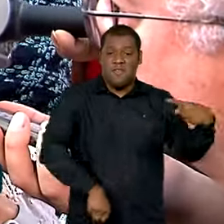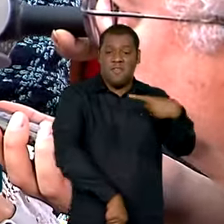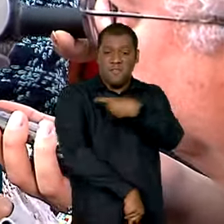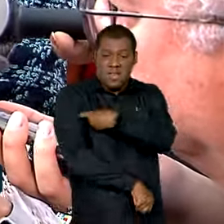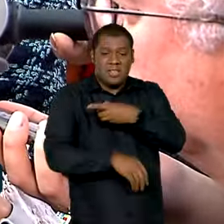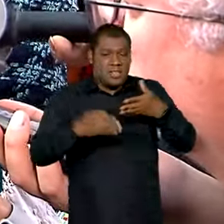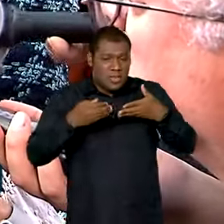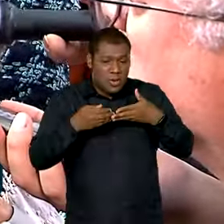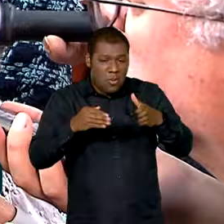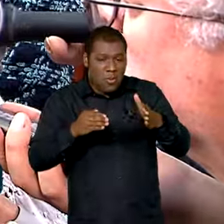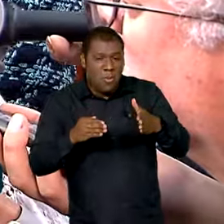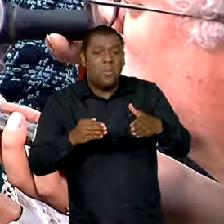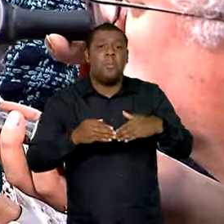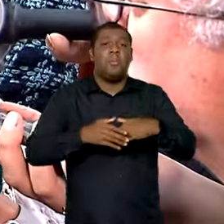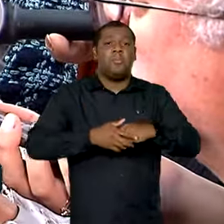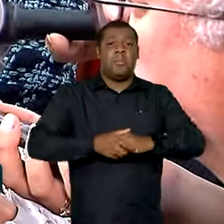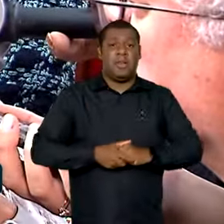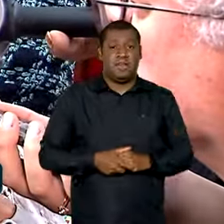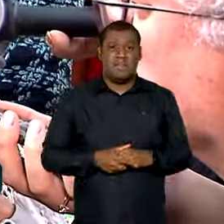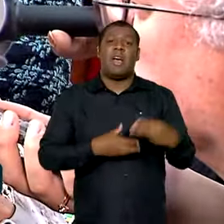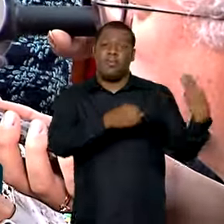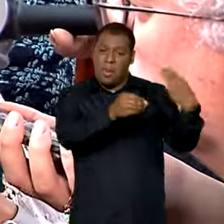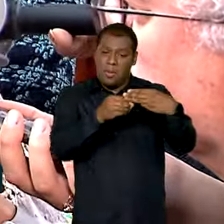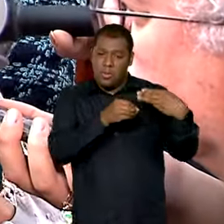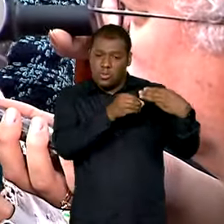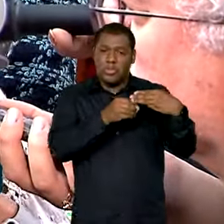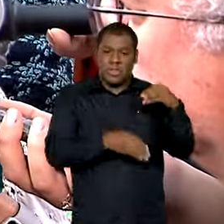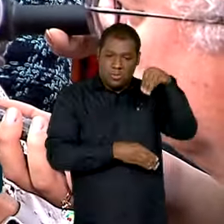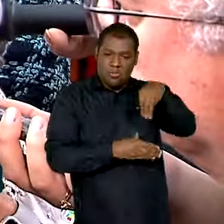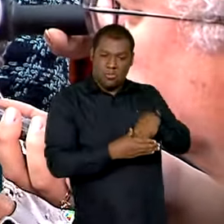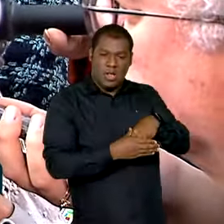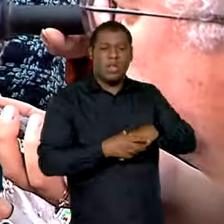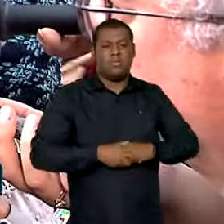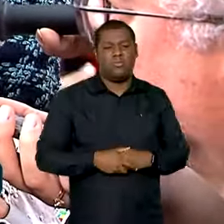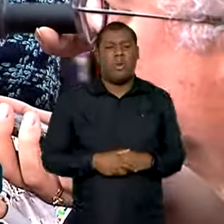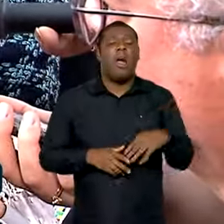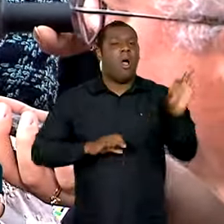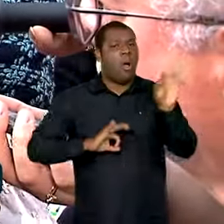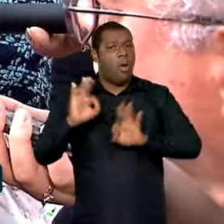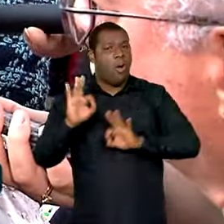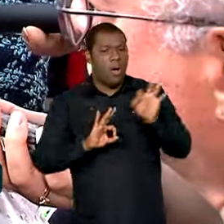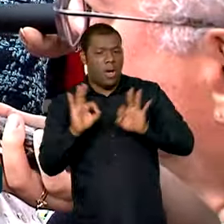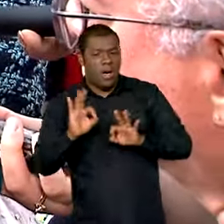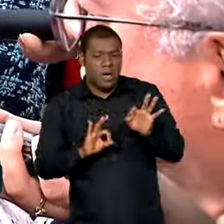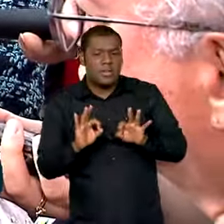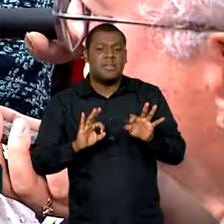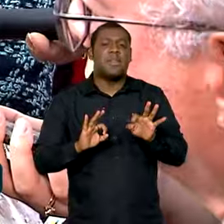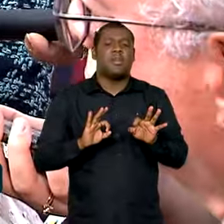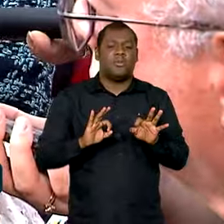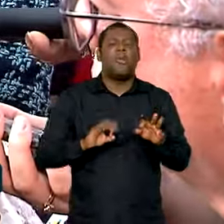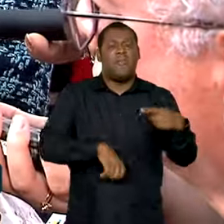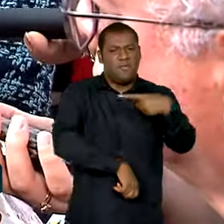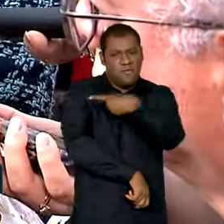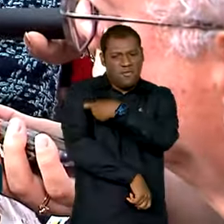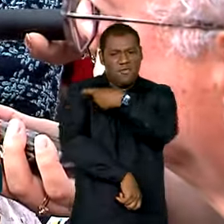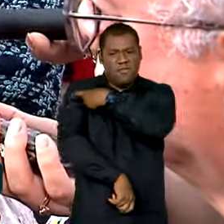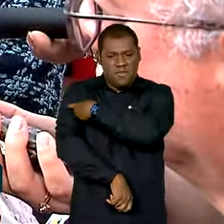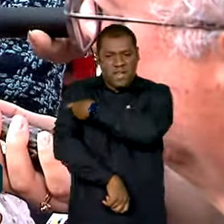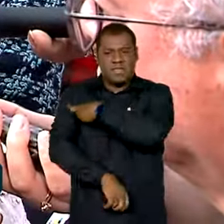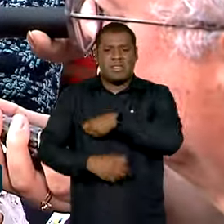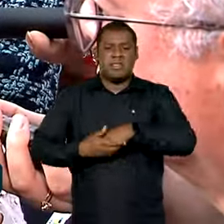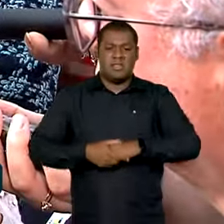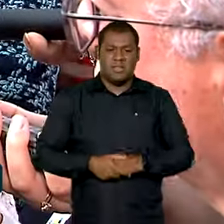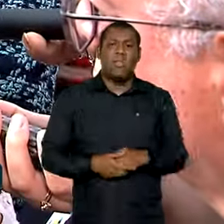distribuição, dessa chegada aos municípios, eles organizam a sua vacinação e podem vacinar